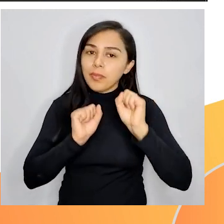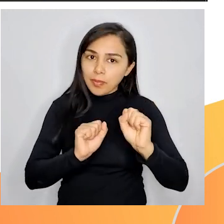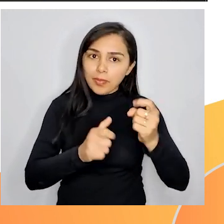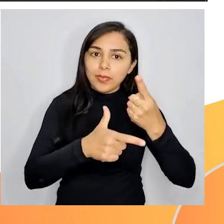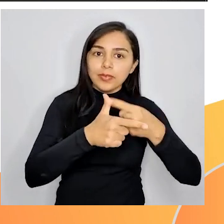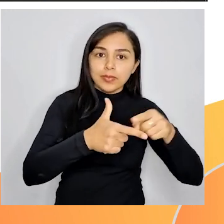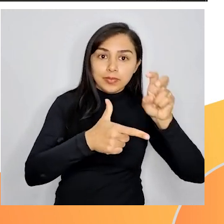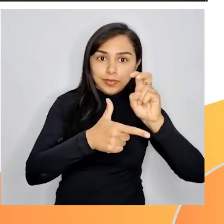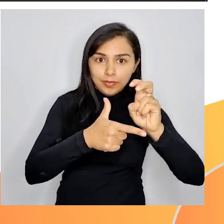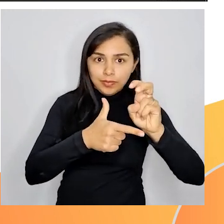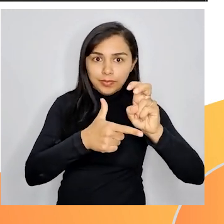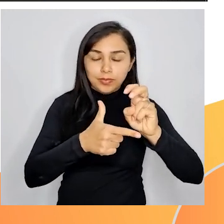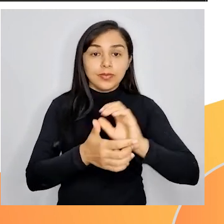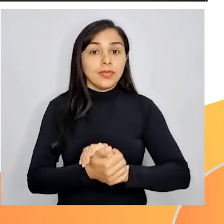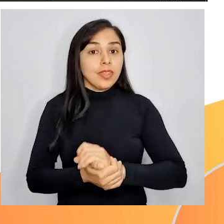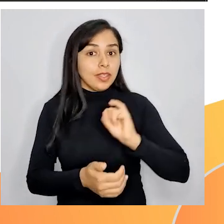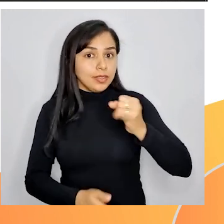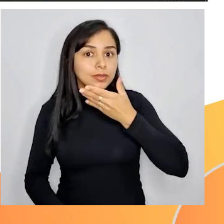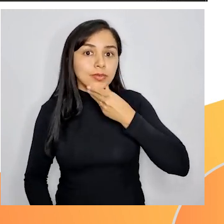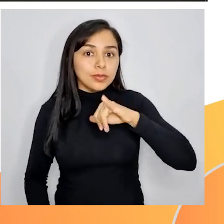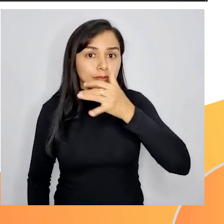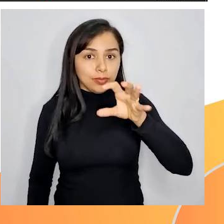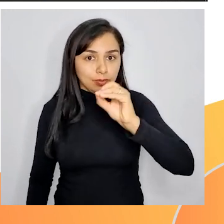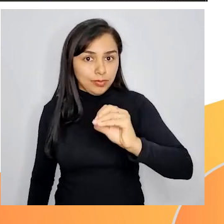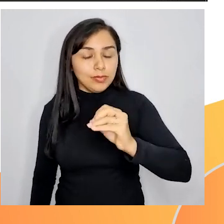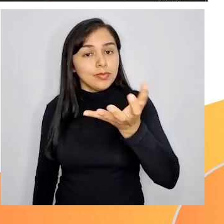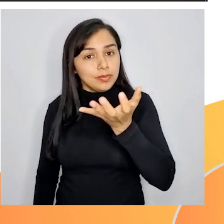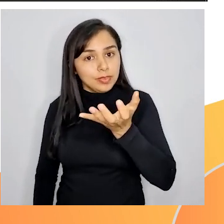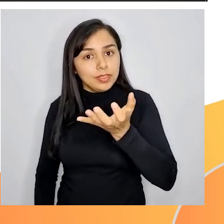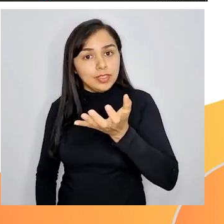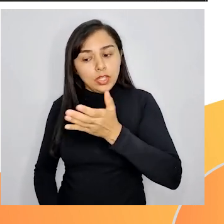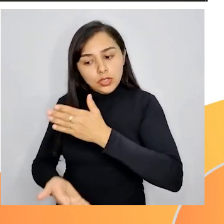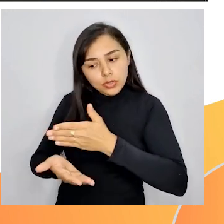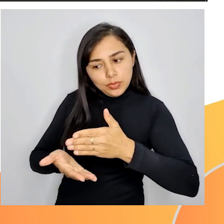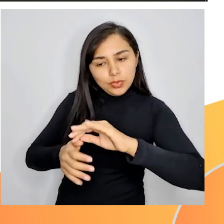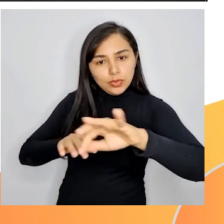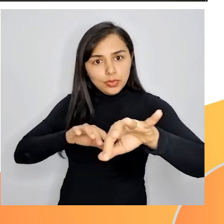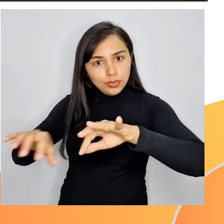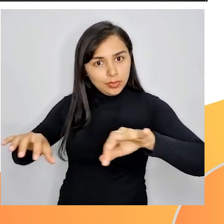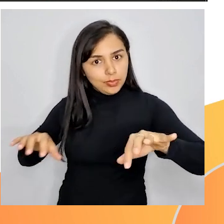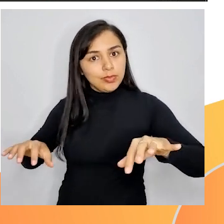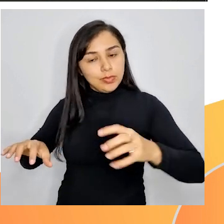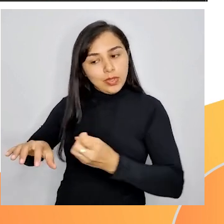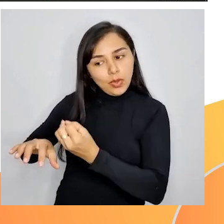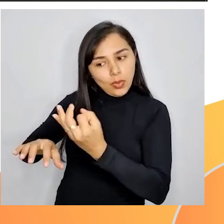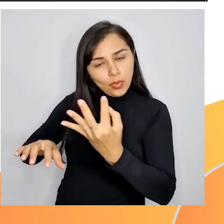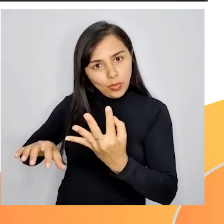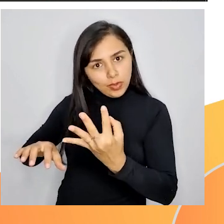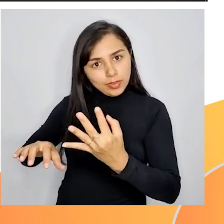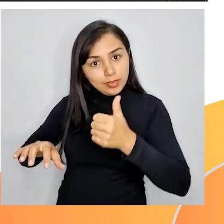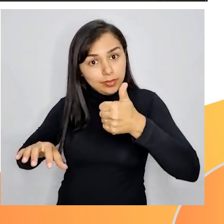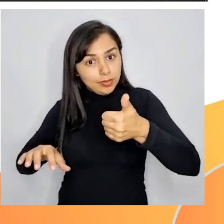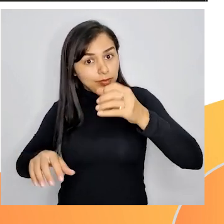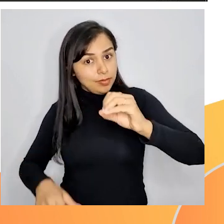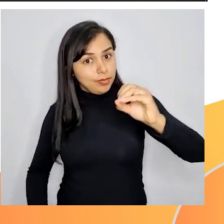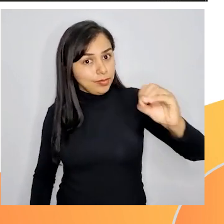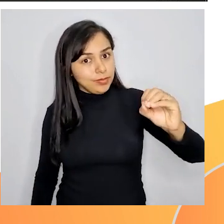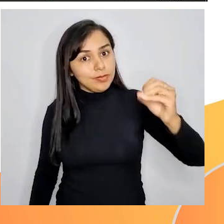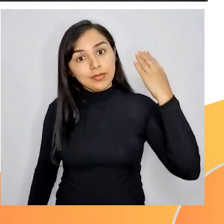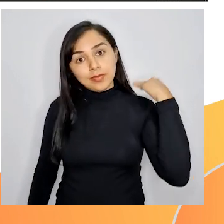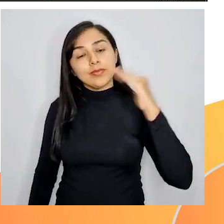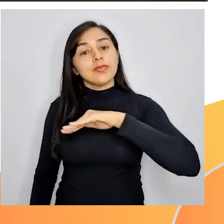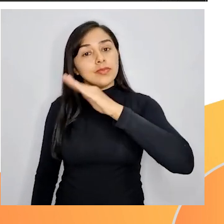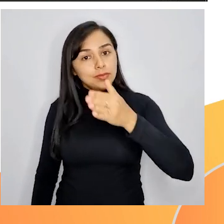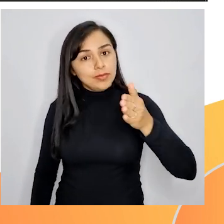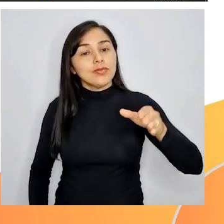João tiver 100 camelos e desejar dividir igualmente entre seus filhos, se for um total de 100, essa divisão pode ser